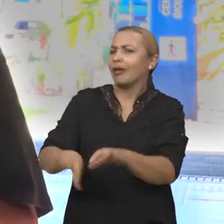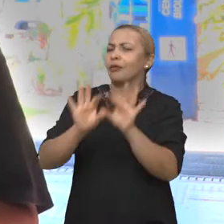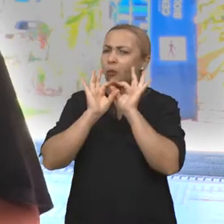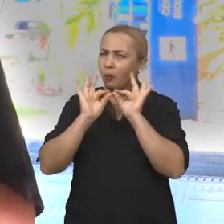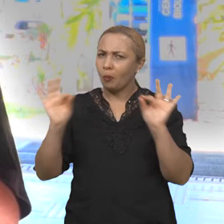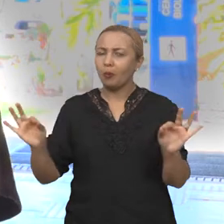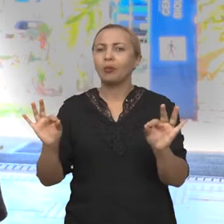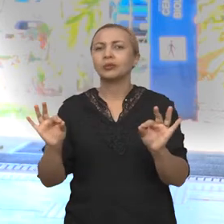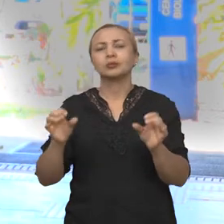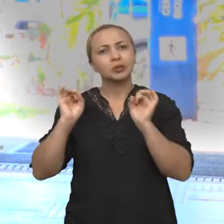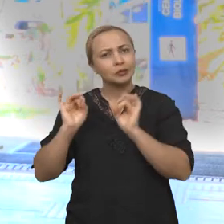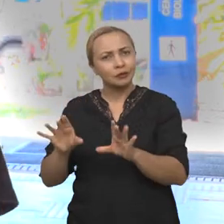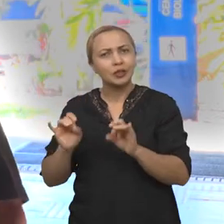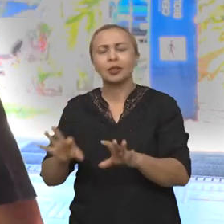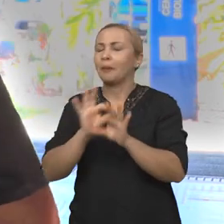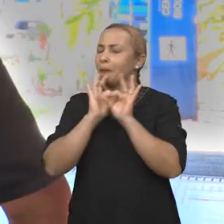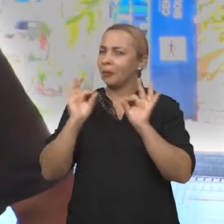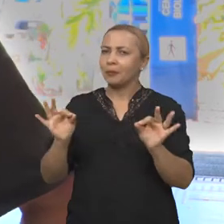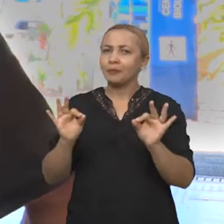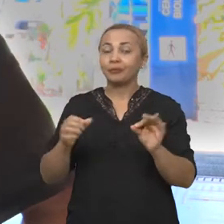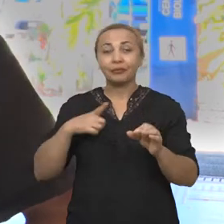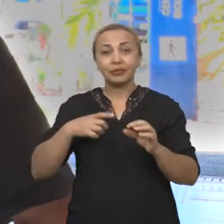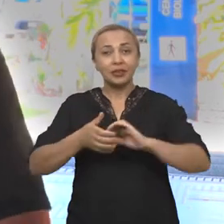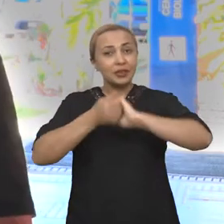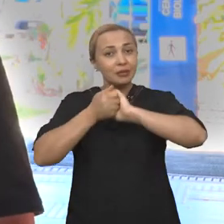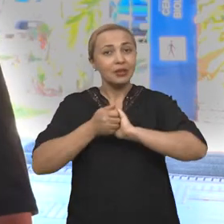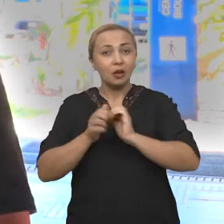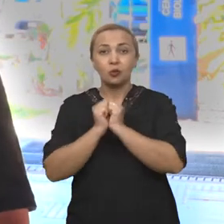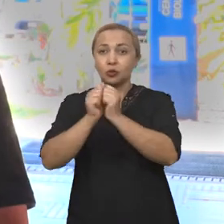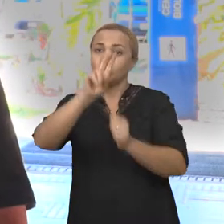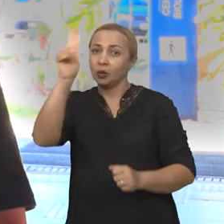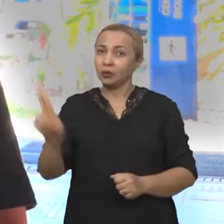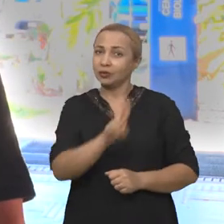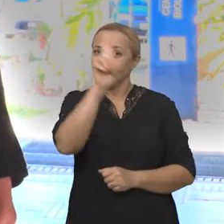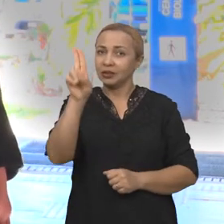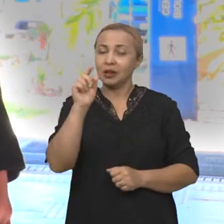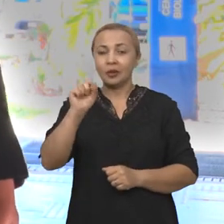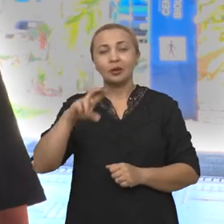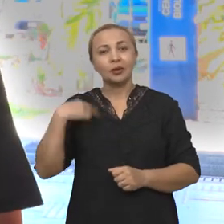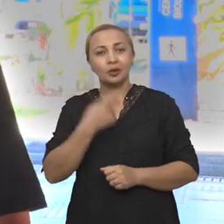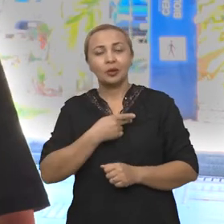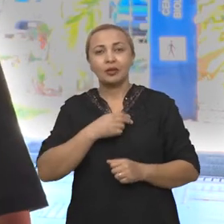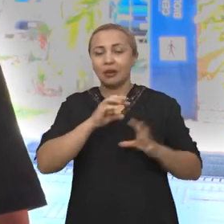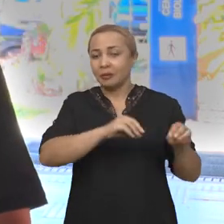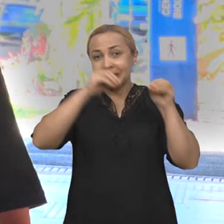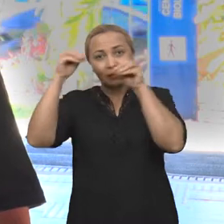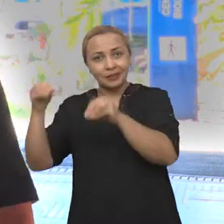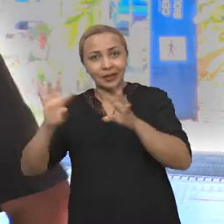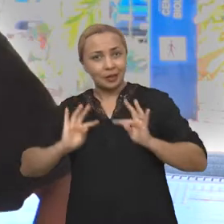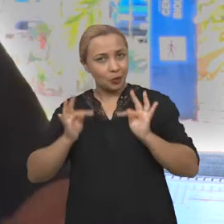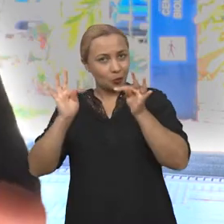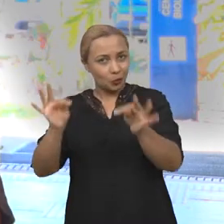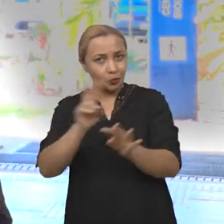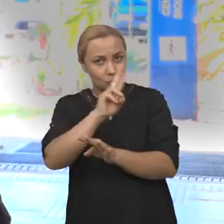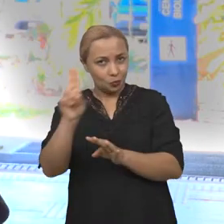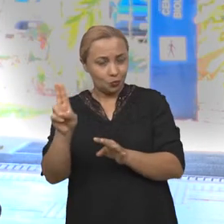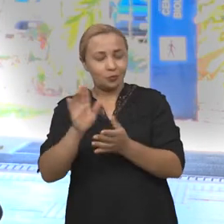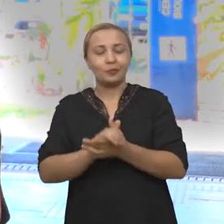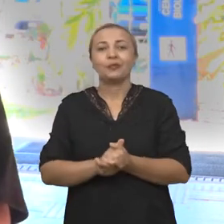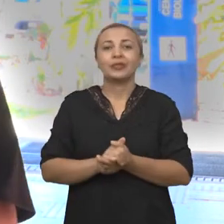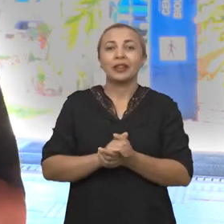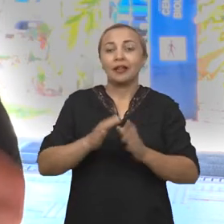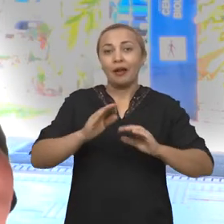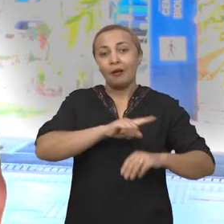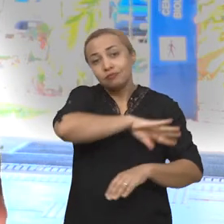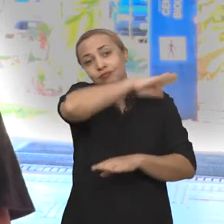para o consumidor, e se estabelecer uma parceria com a Universidade. É o que a gente chama aí de transferência de tecnologia. É essa ponte que a gente,